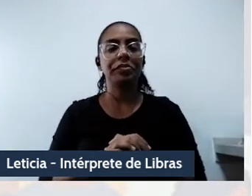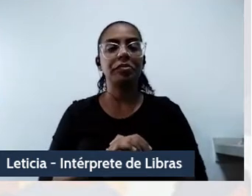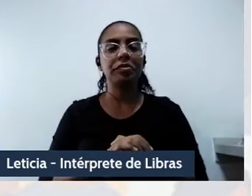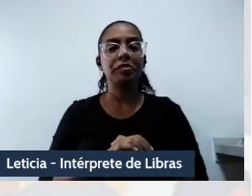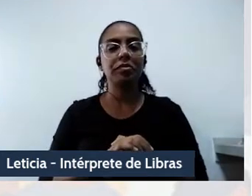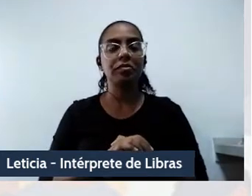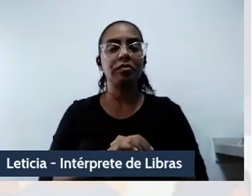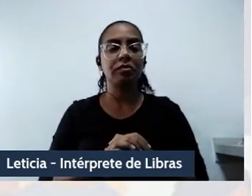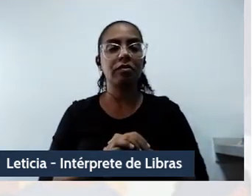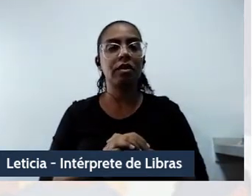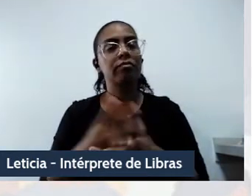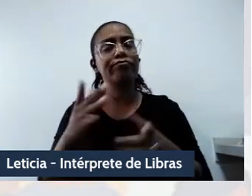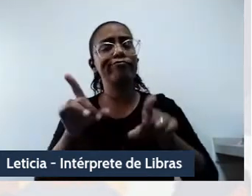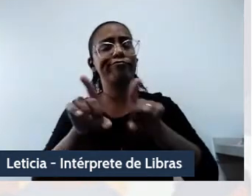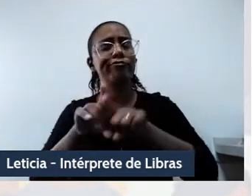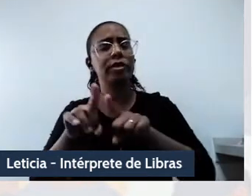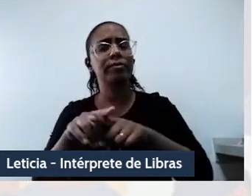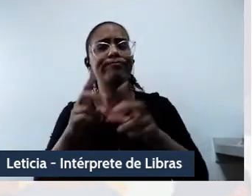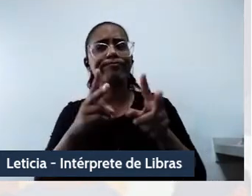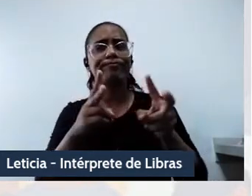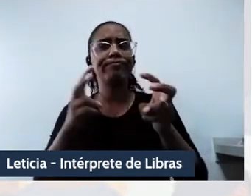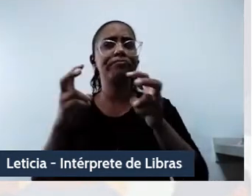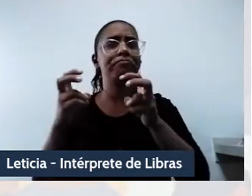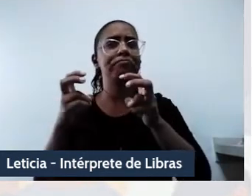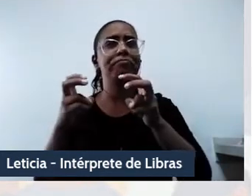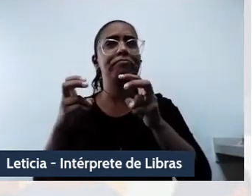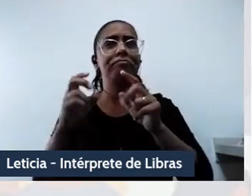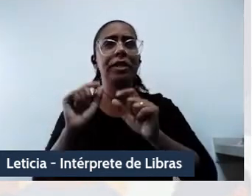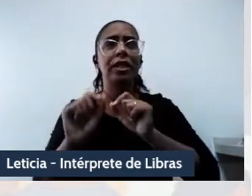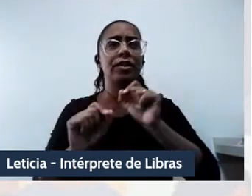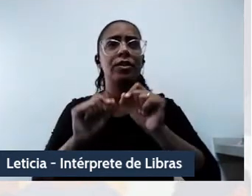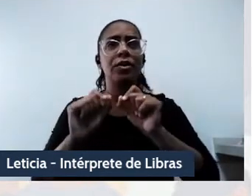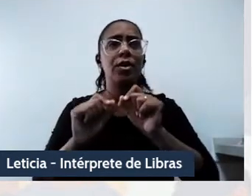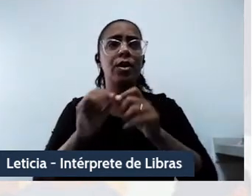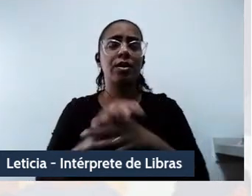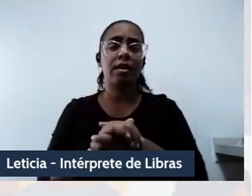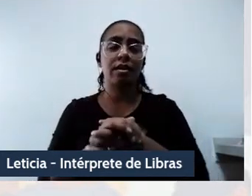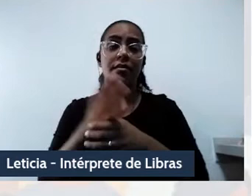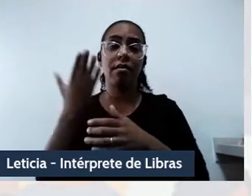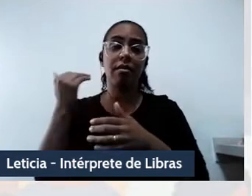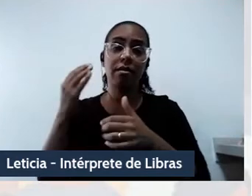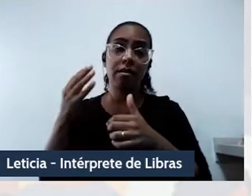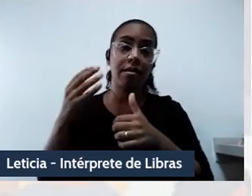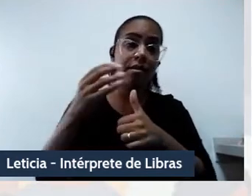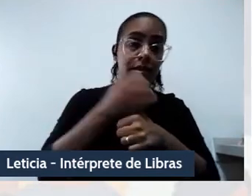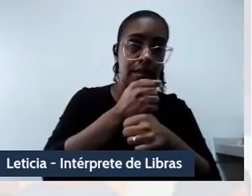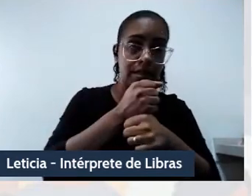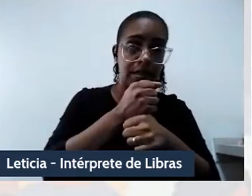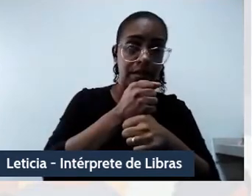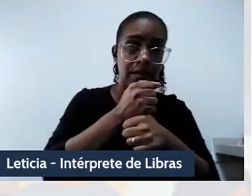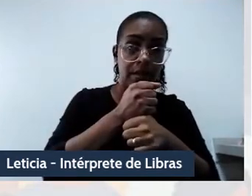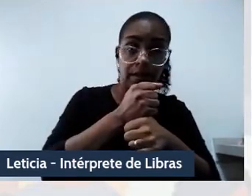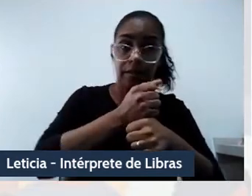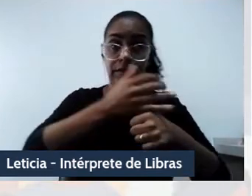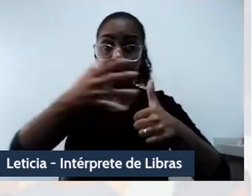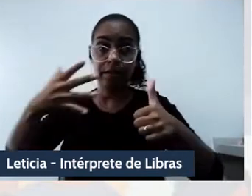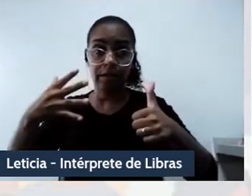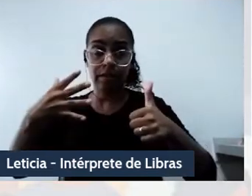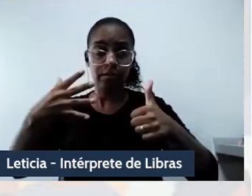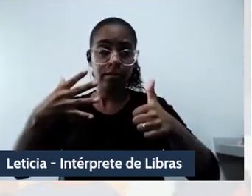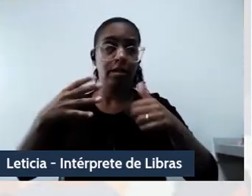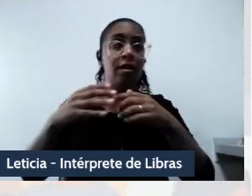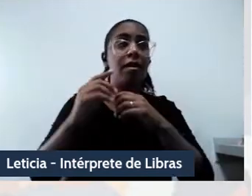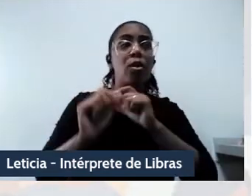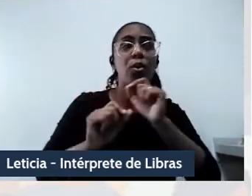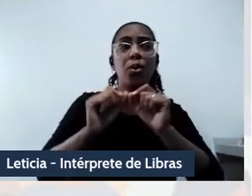possível perceber que o fracasso do pós-colonialismo e do decolonialismo está em não saber lidar com a questão